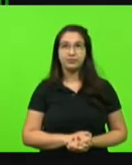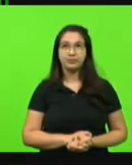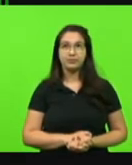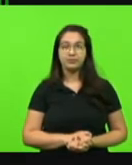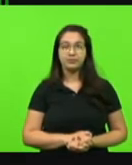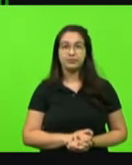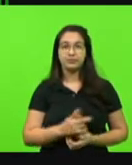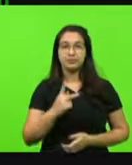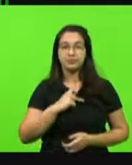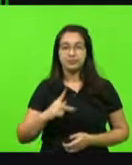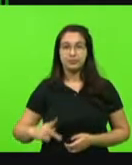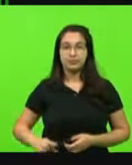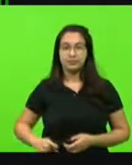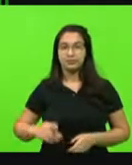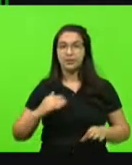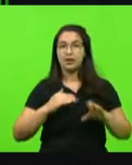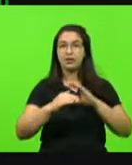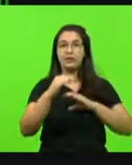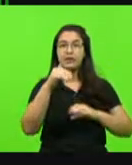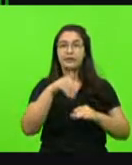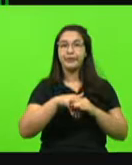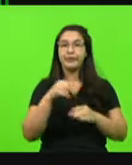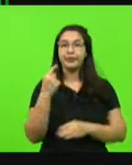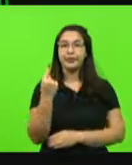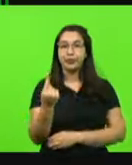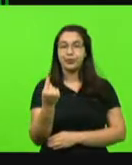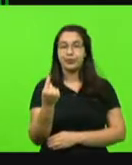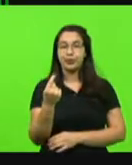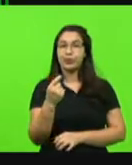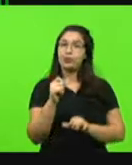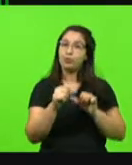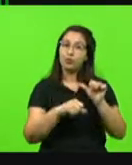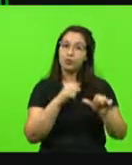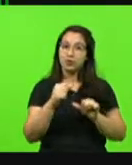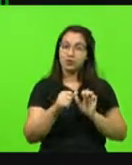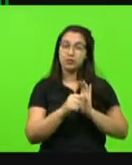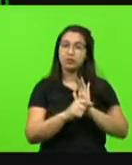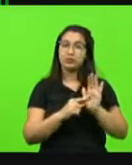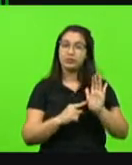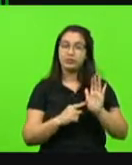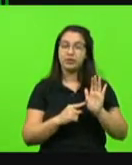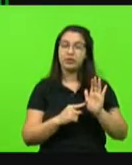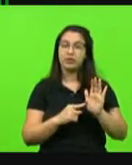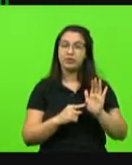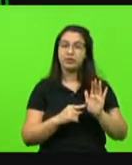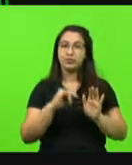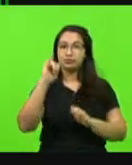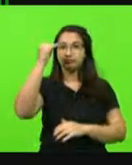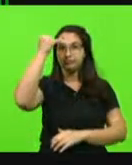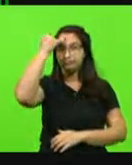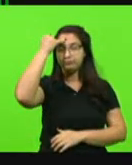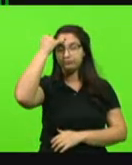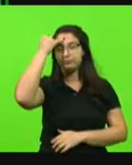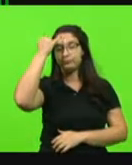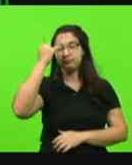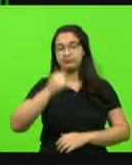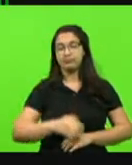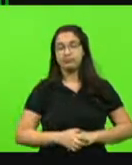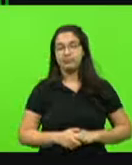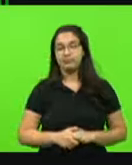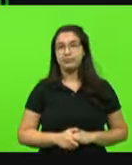Presidente, só encaminhar voto 1 da manutenção do veto. E de governo encaminha voto 1, manutenção do veto.